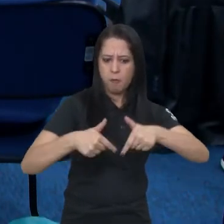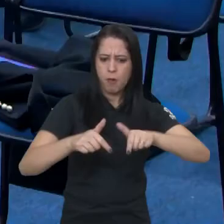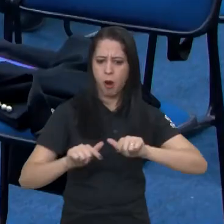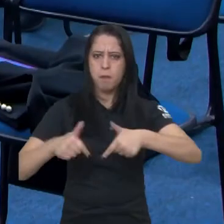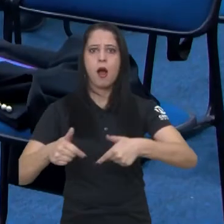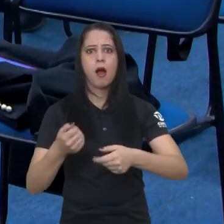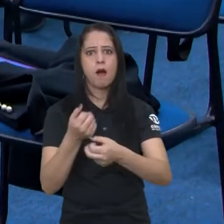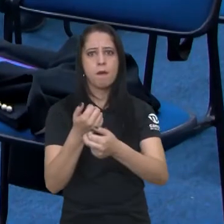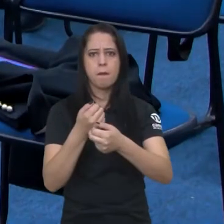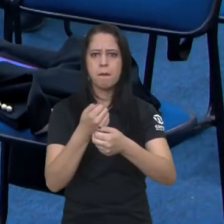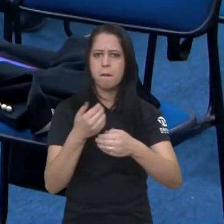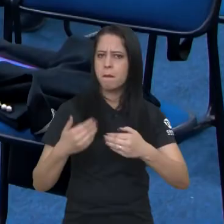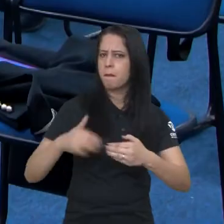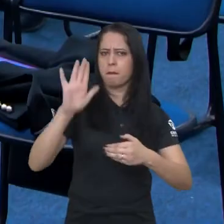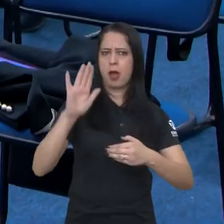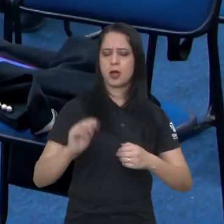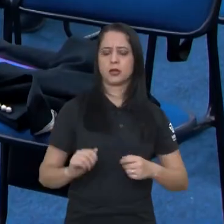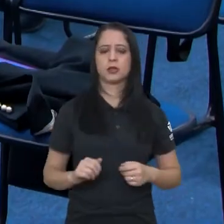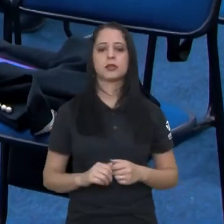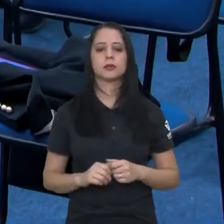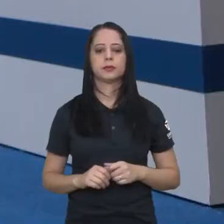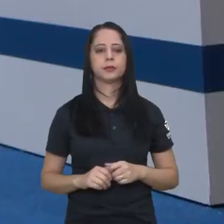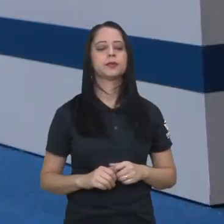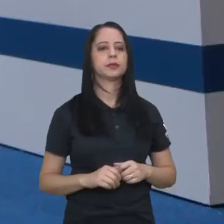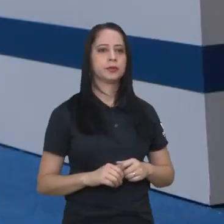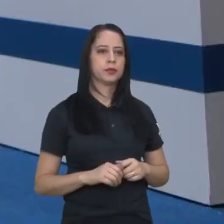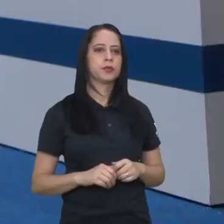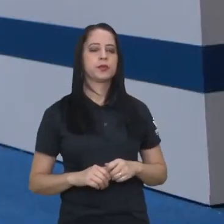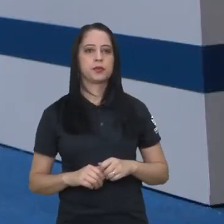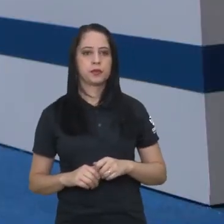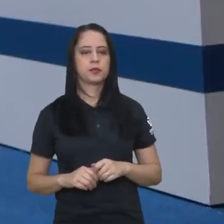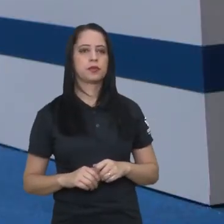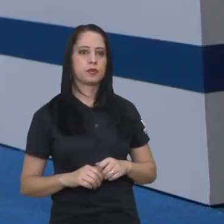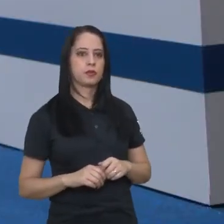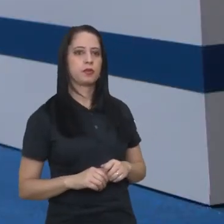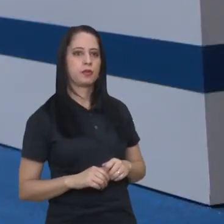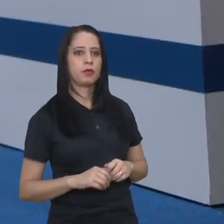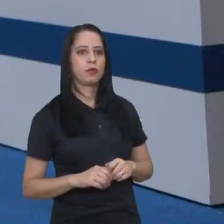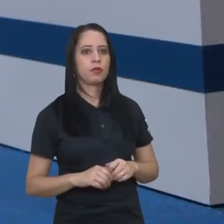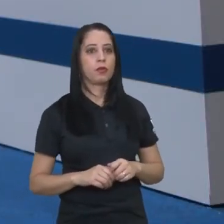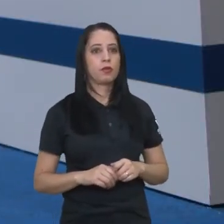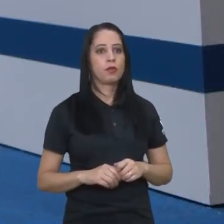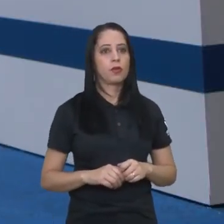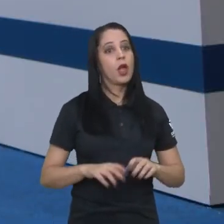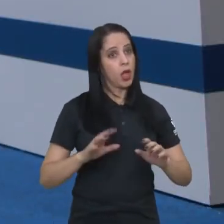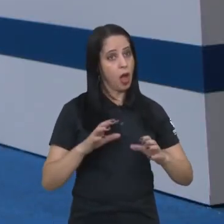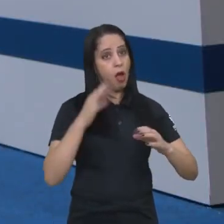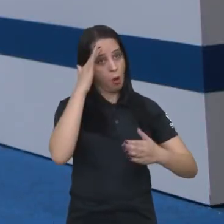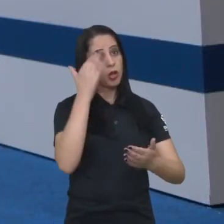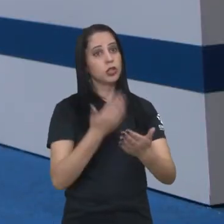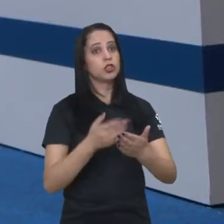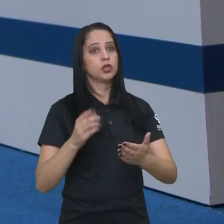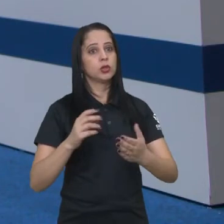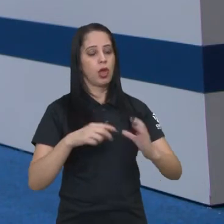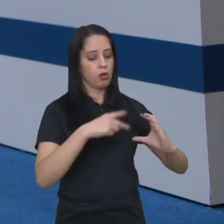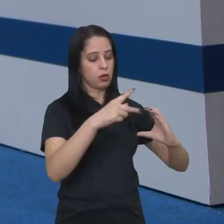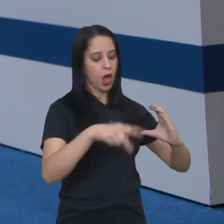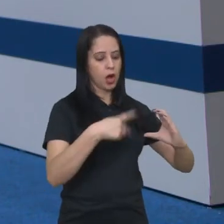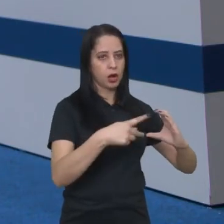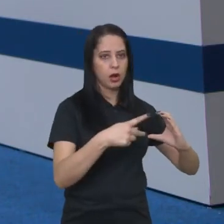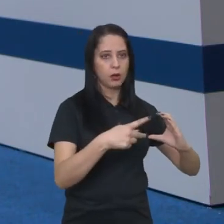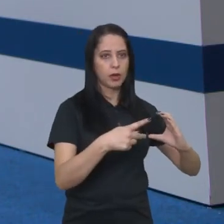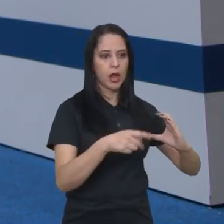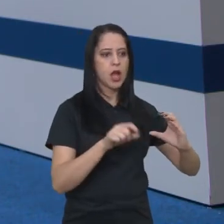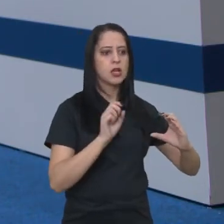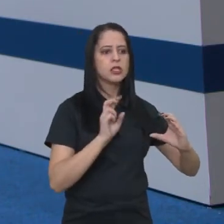como esta e incluir a população neste debate. Eu acredito que, trazendo debates como este para a Câmara,